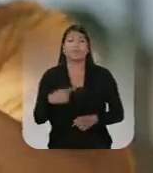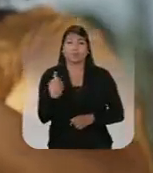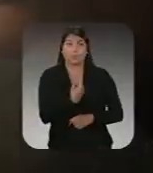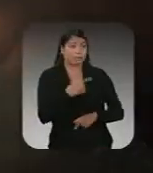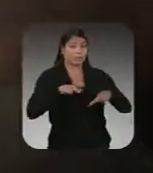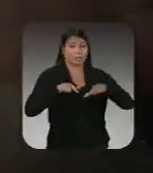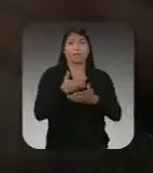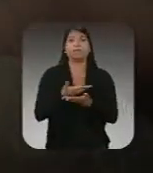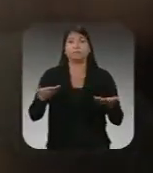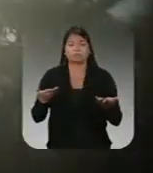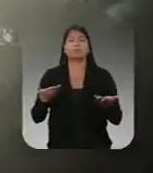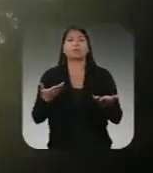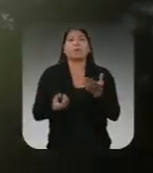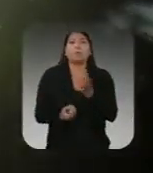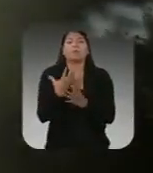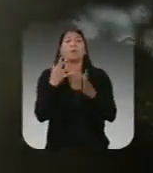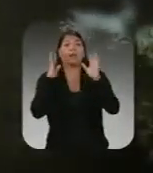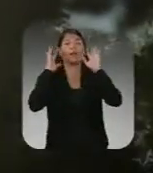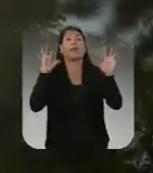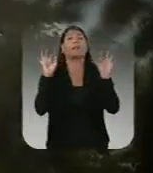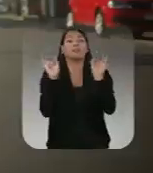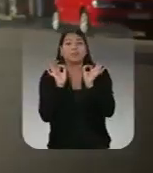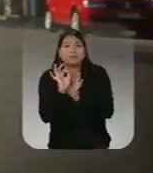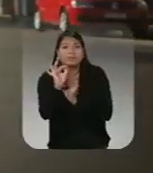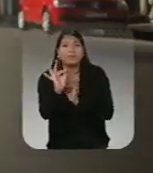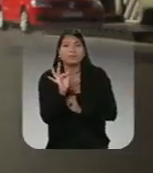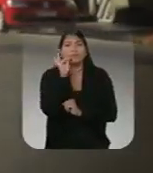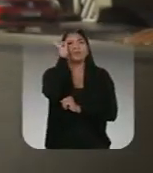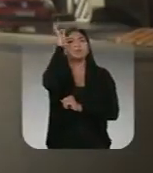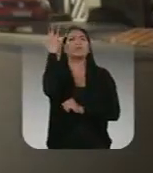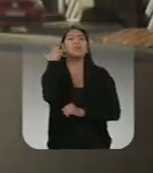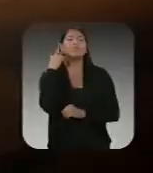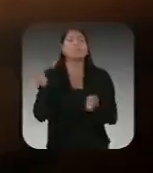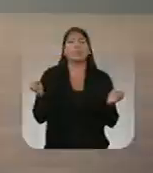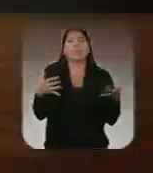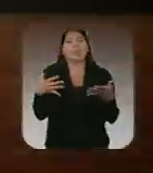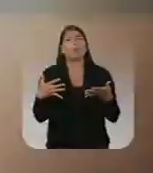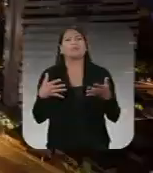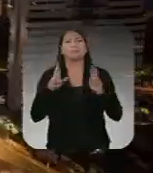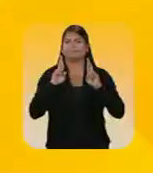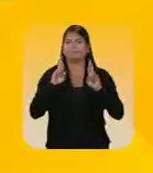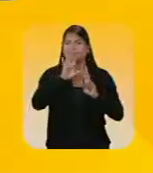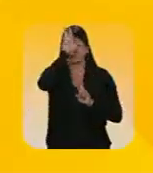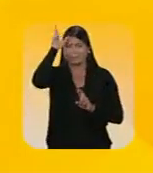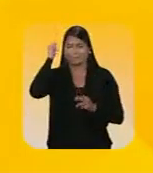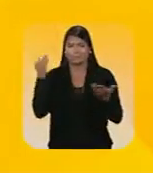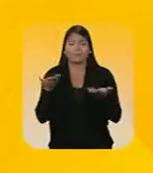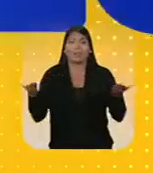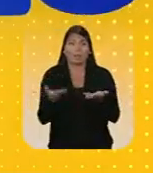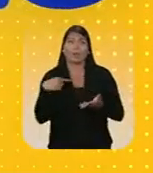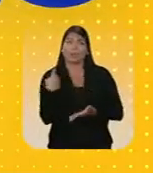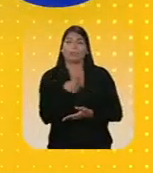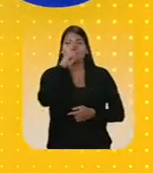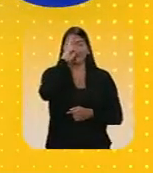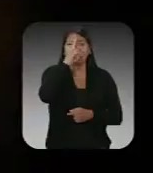Do nosso trabalho surgiu a luz para novos dias de esperança no Amazonas. Agora estamos